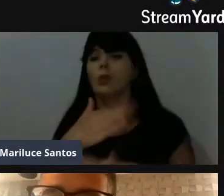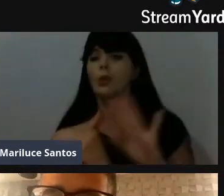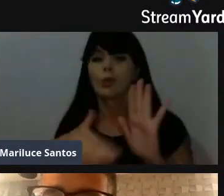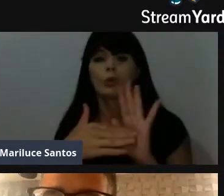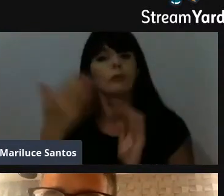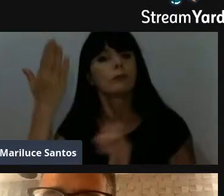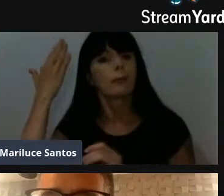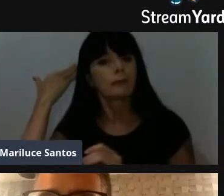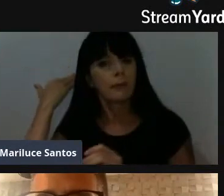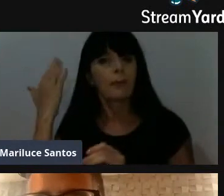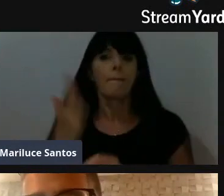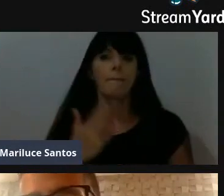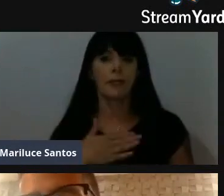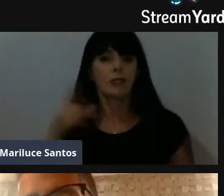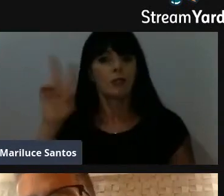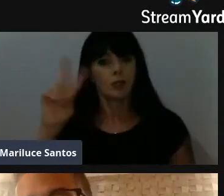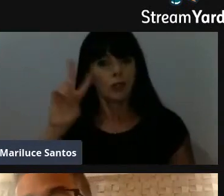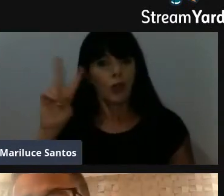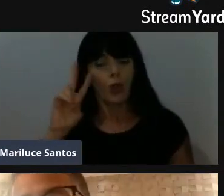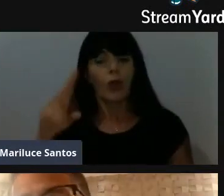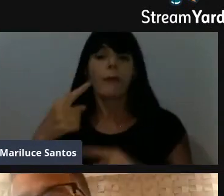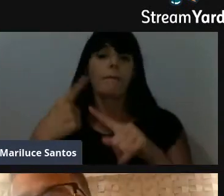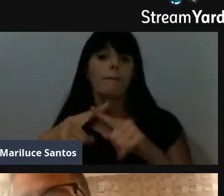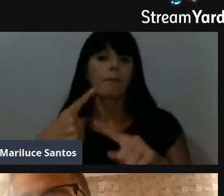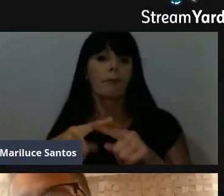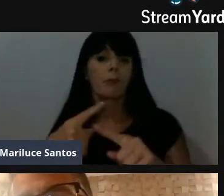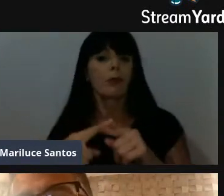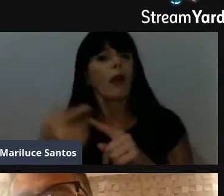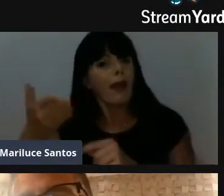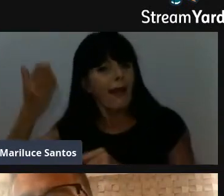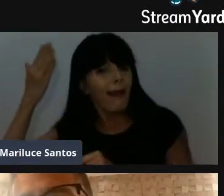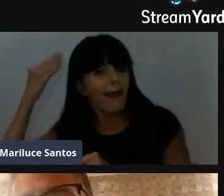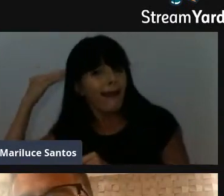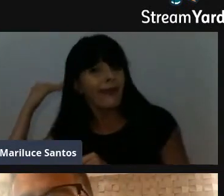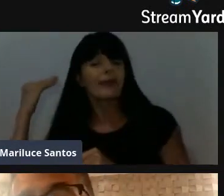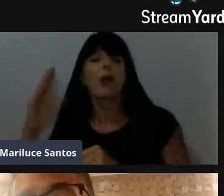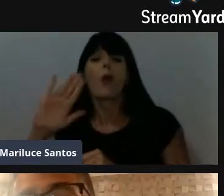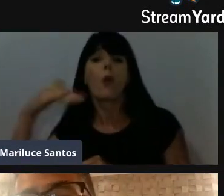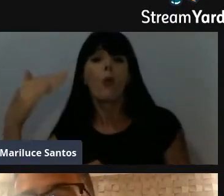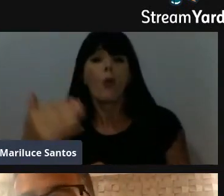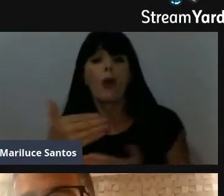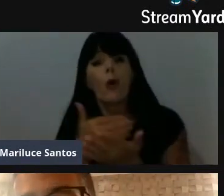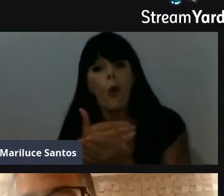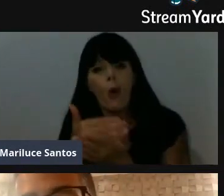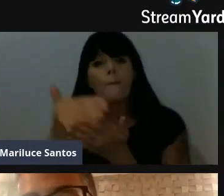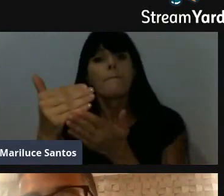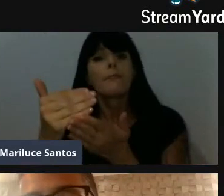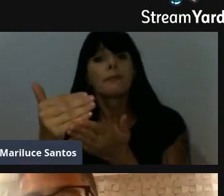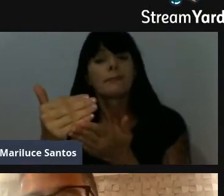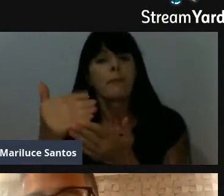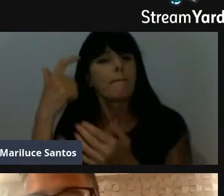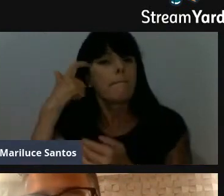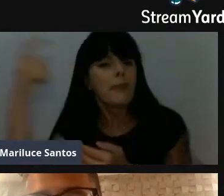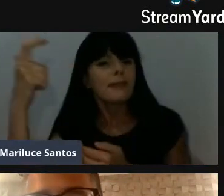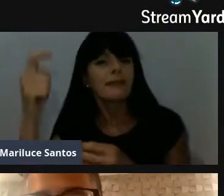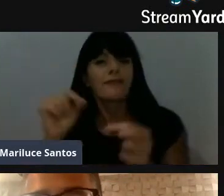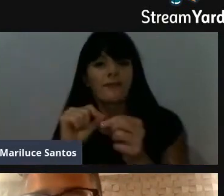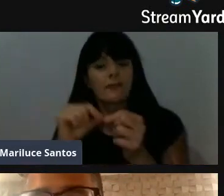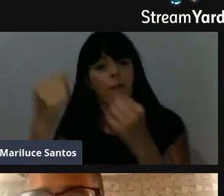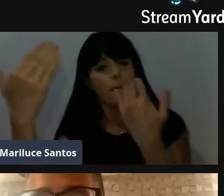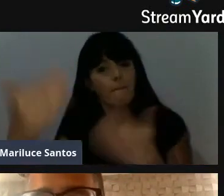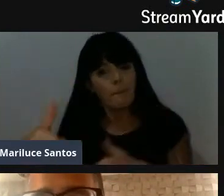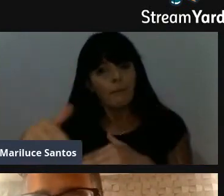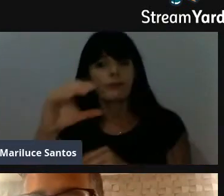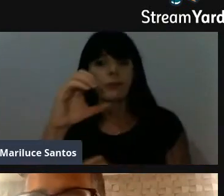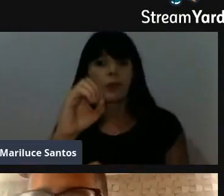hoje foi devido, de fato, lá atrás, quando eu decidi fazer a prova da OBMEP, ser bem